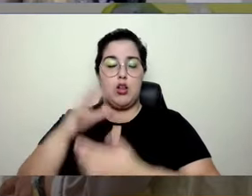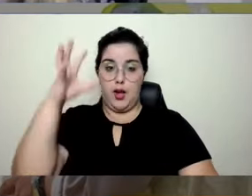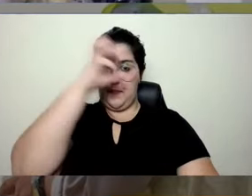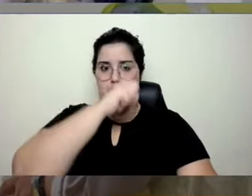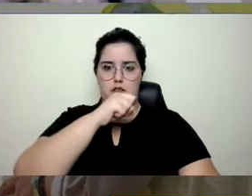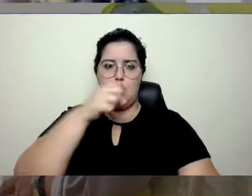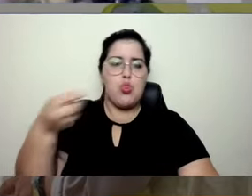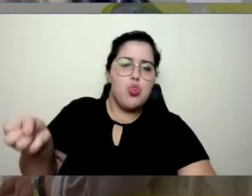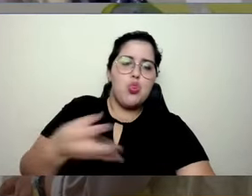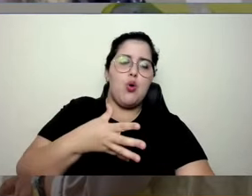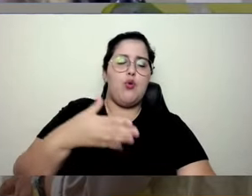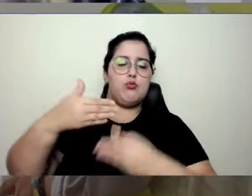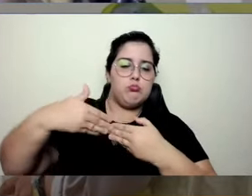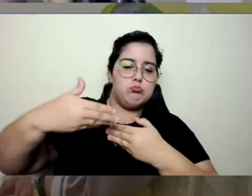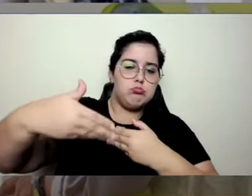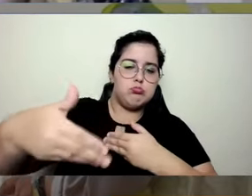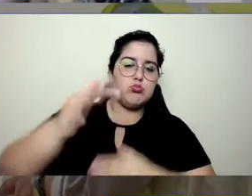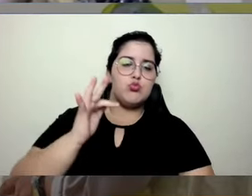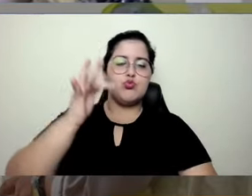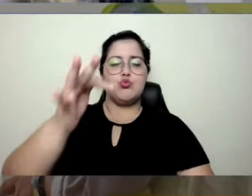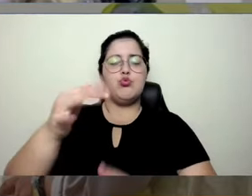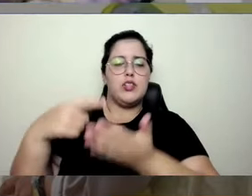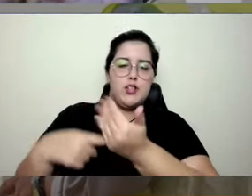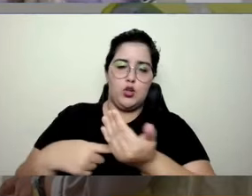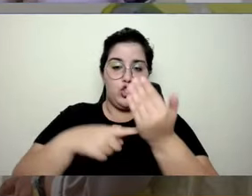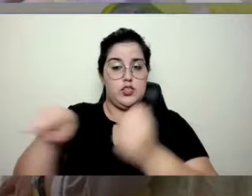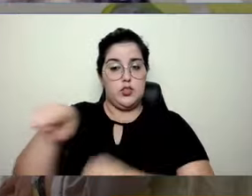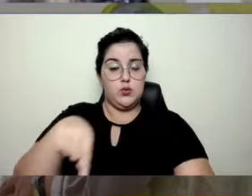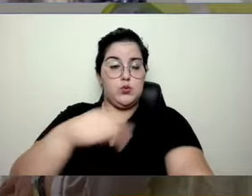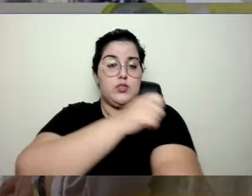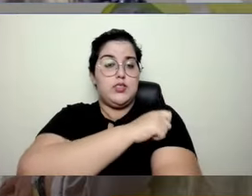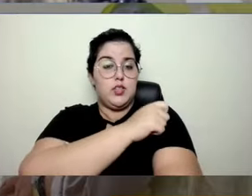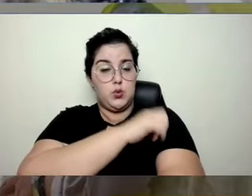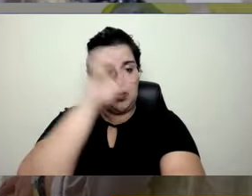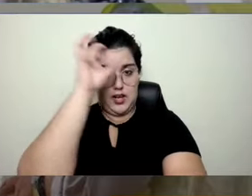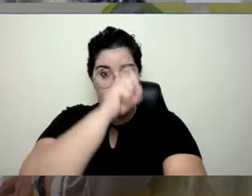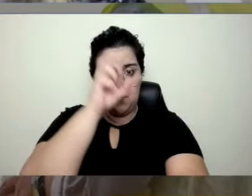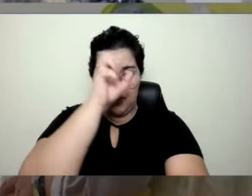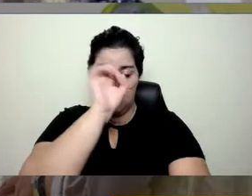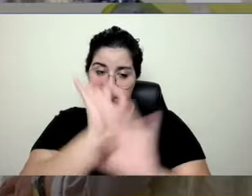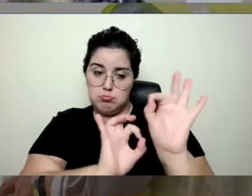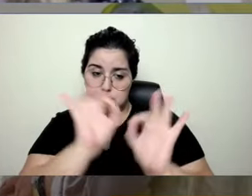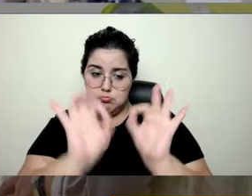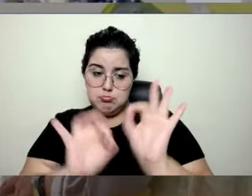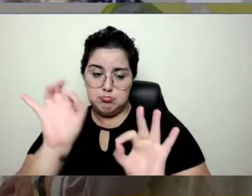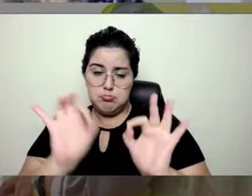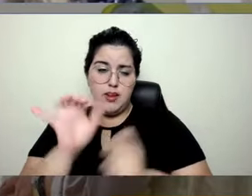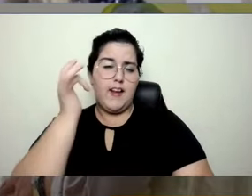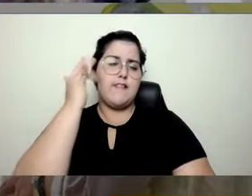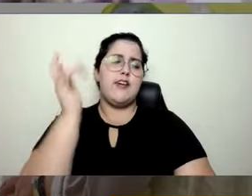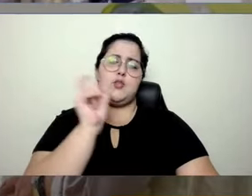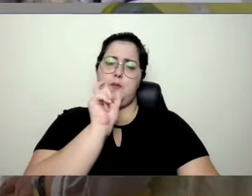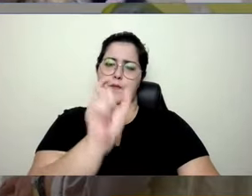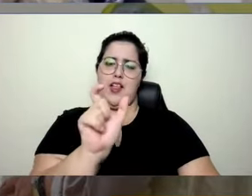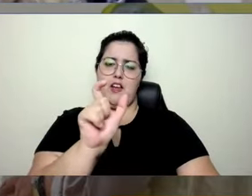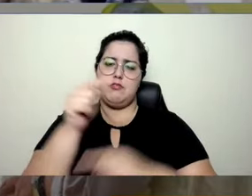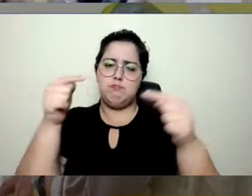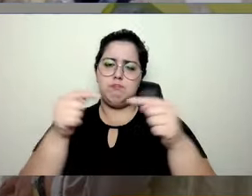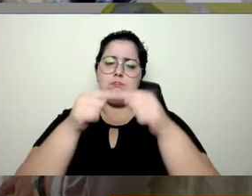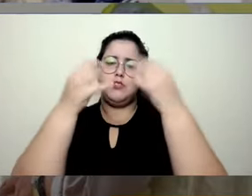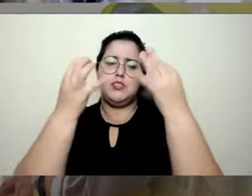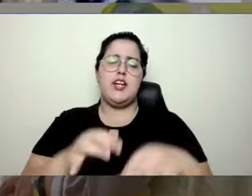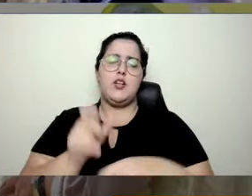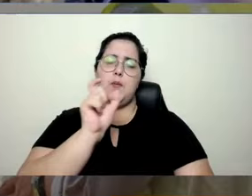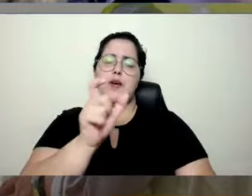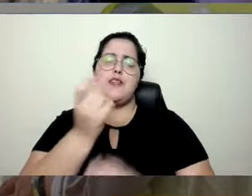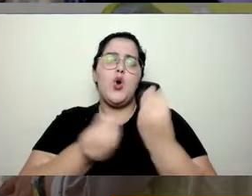sair preparados para fazer isso. E o conhecimento fica à distância de um clique. É só usar a palavra-chave certa. Como fazer